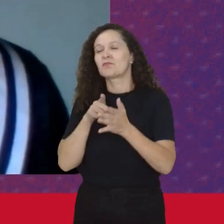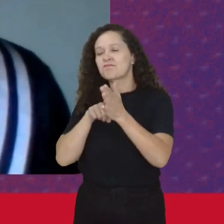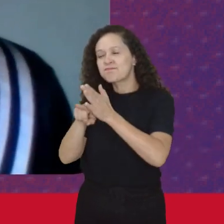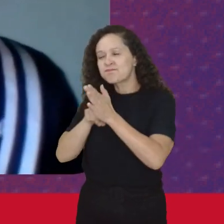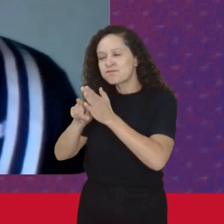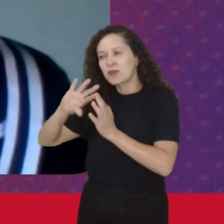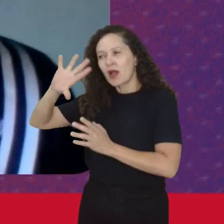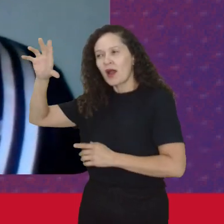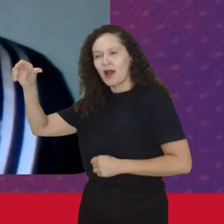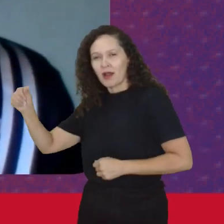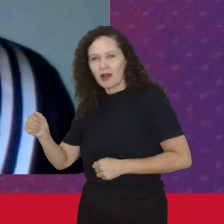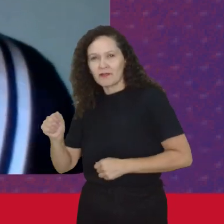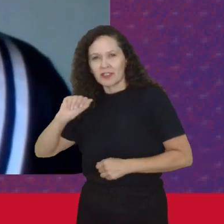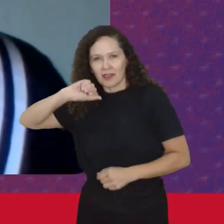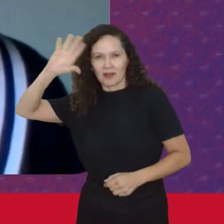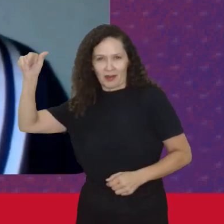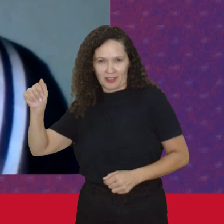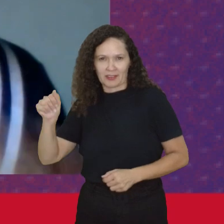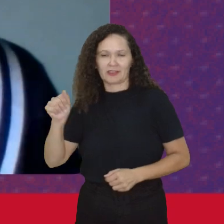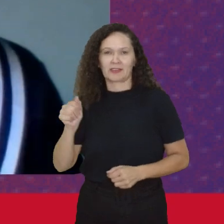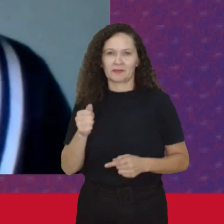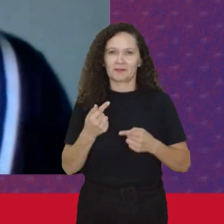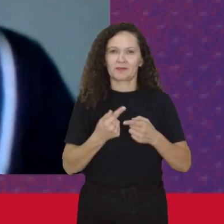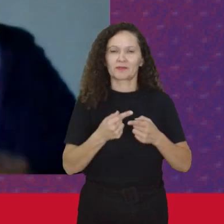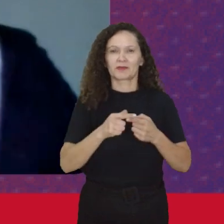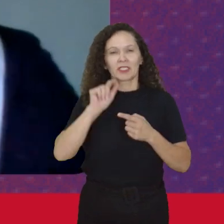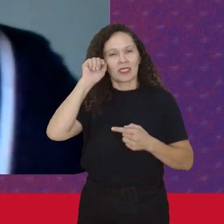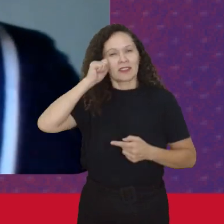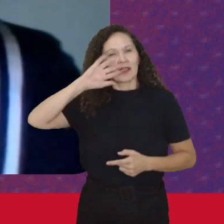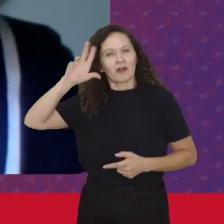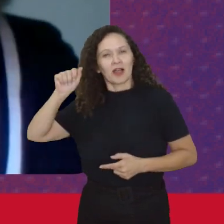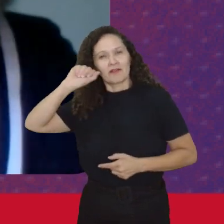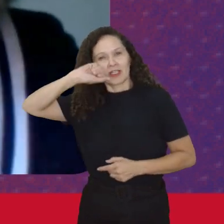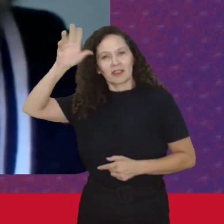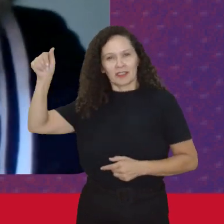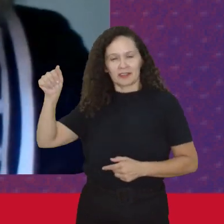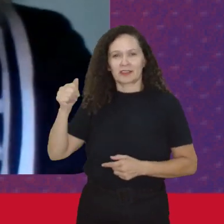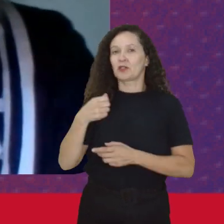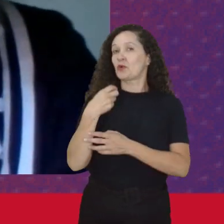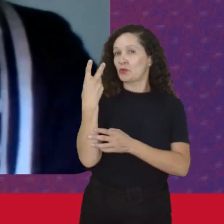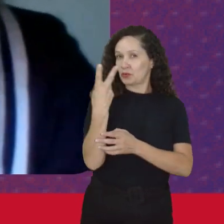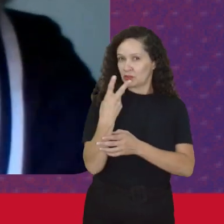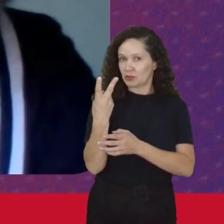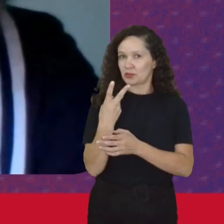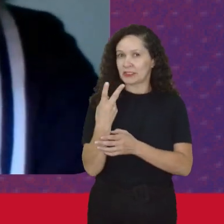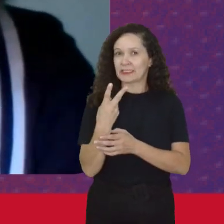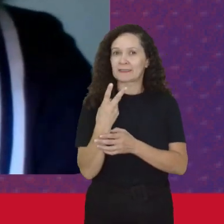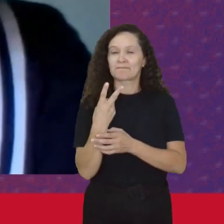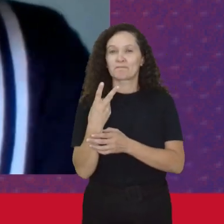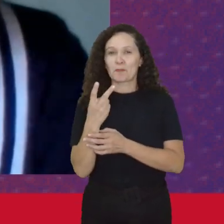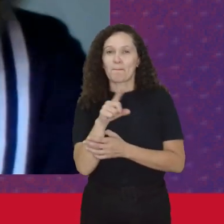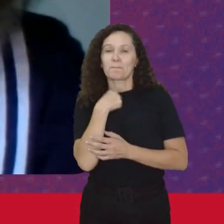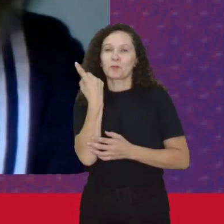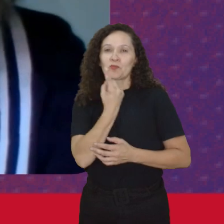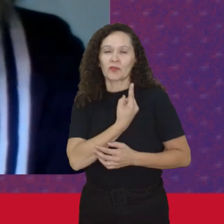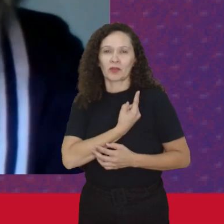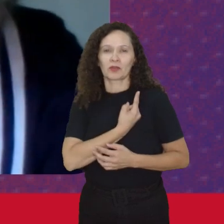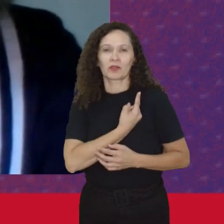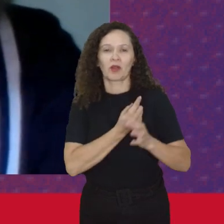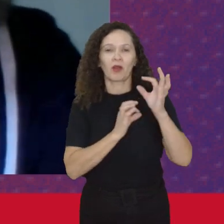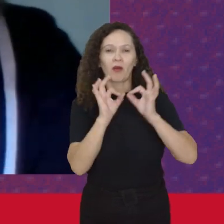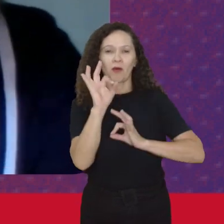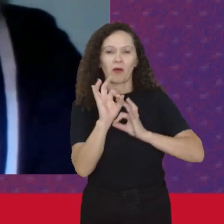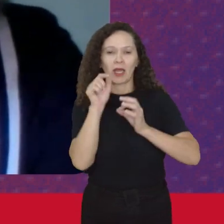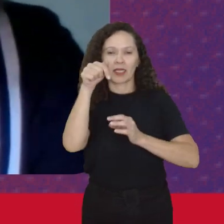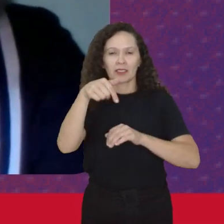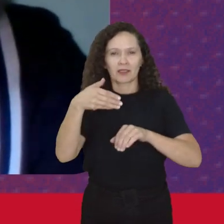África Na Ásia E eu considero Que o nosso processo Aqui que a gente